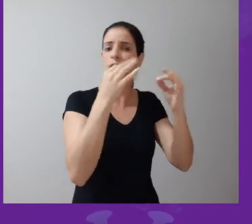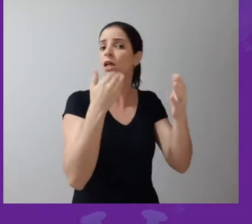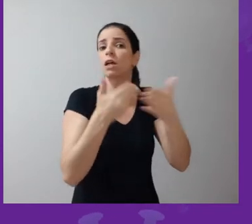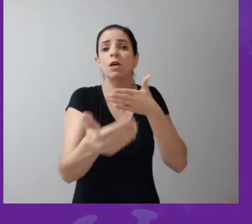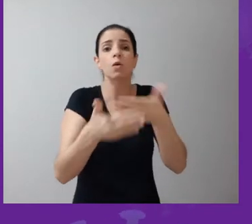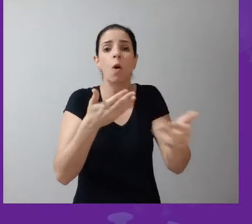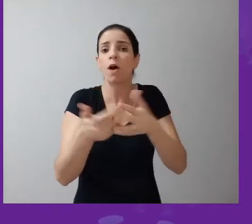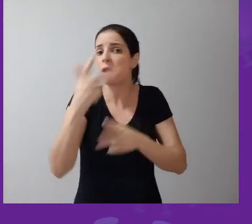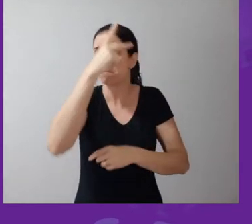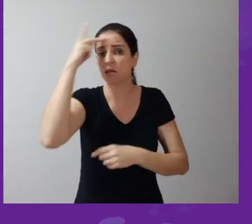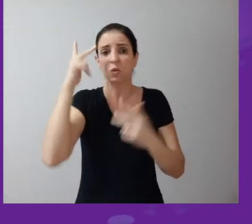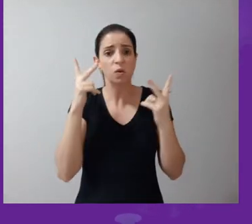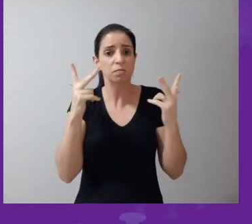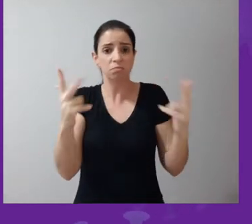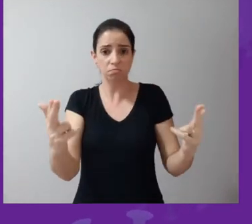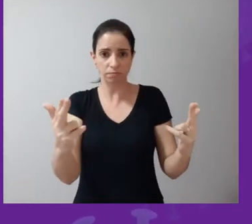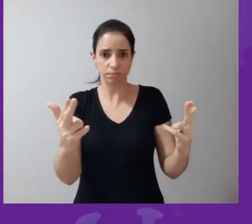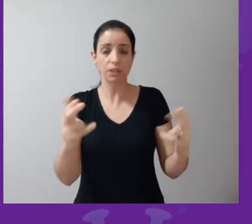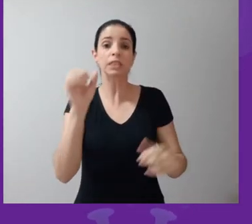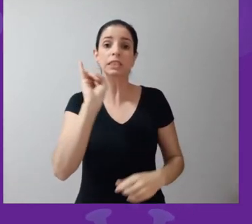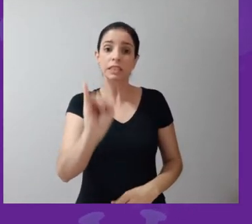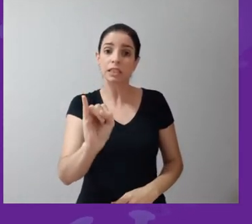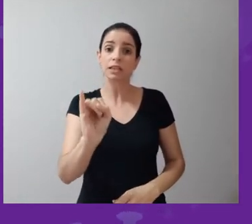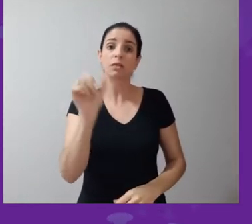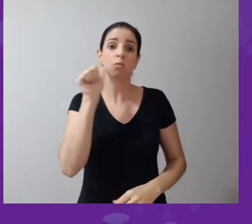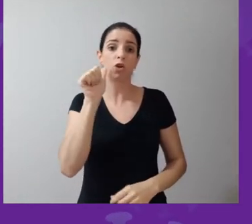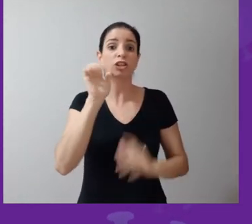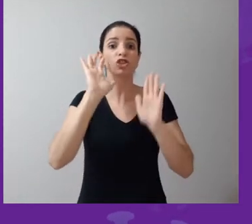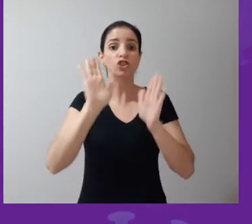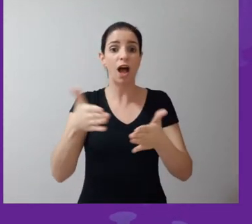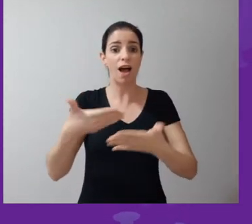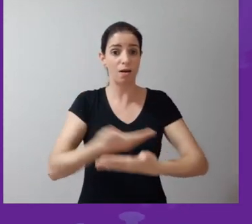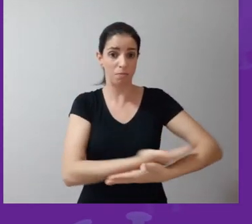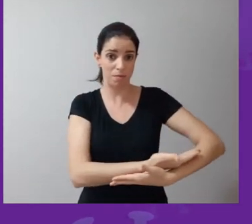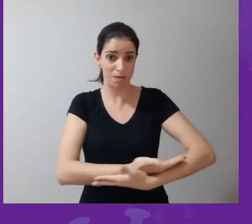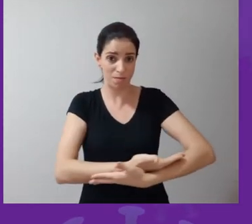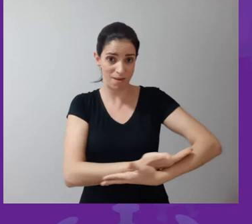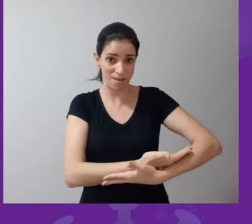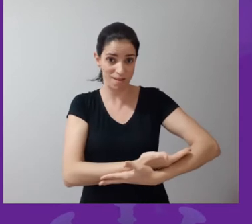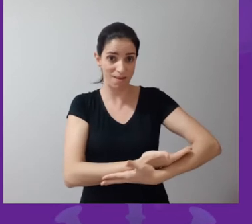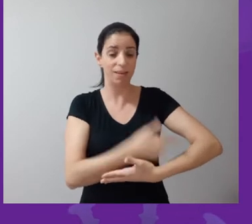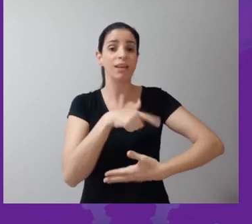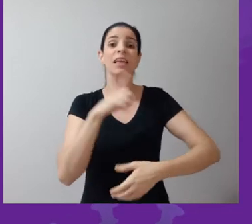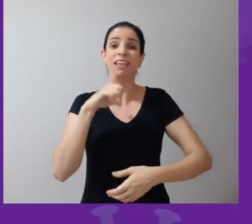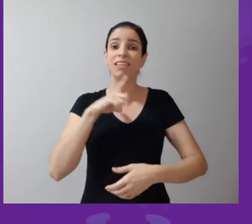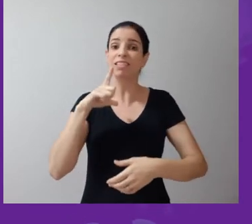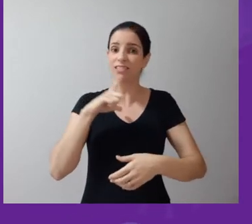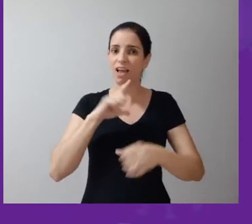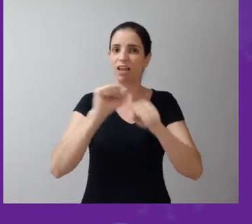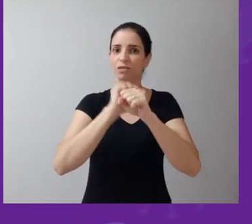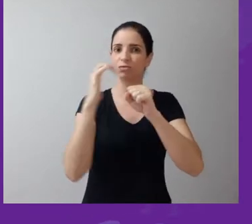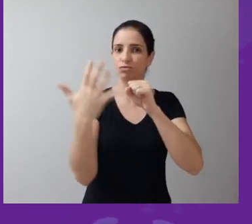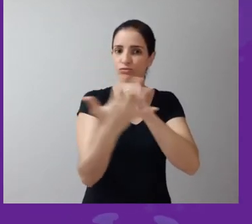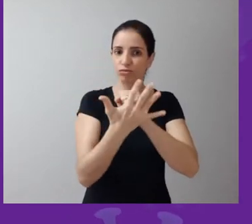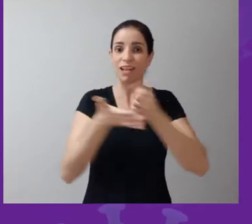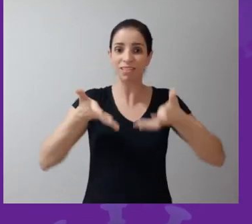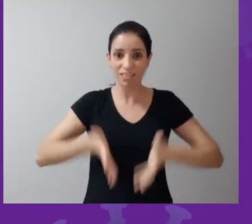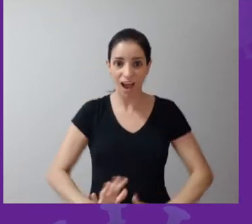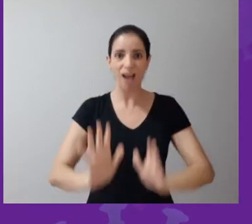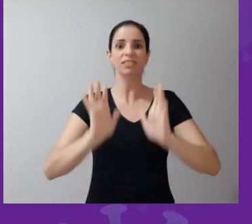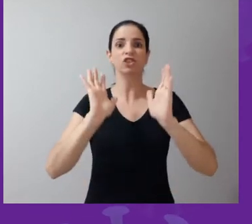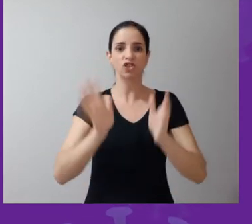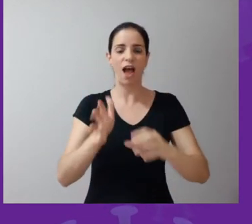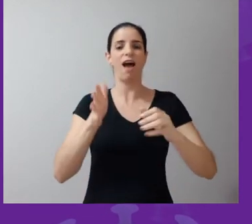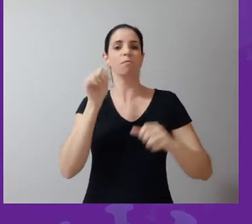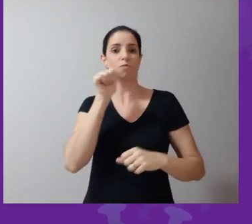outra pessoa. No caso da mulher ter a criança, e se ela estiver doente com COVID, no momento em que ela tiver a criança,